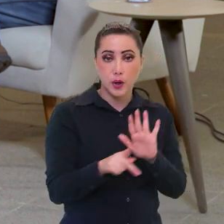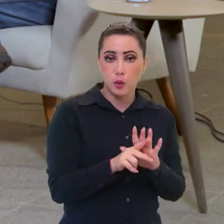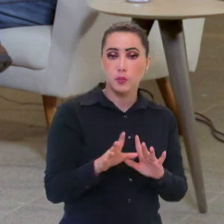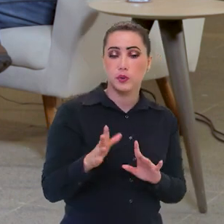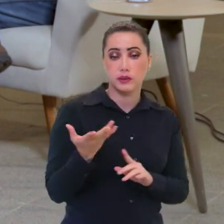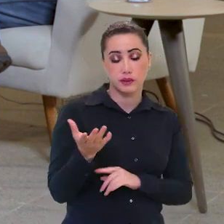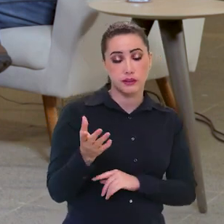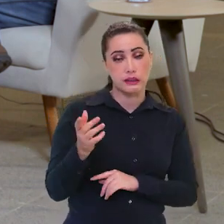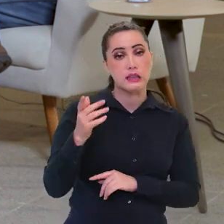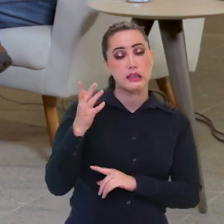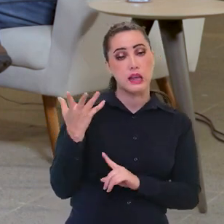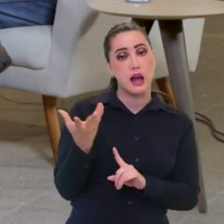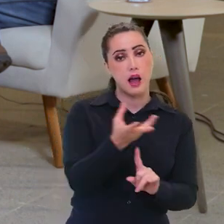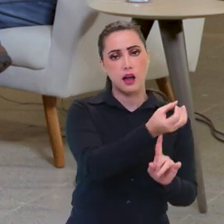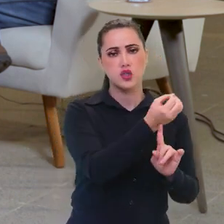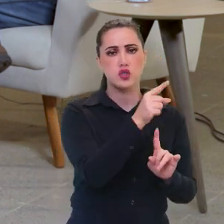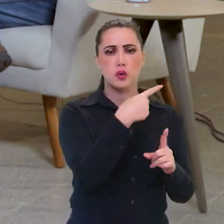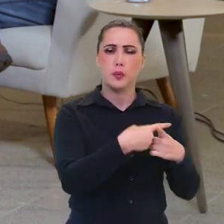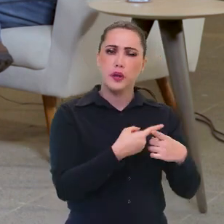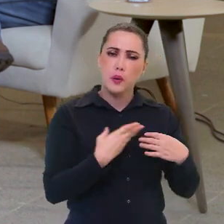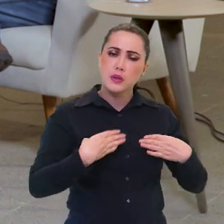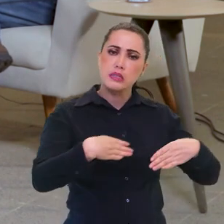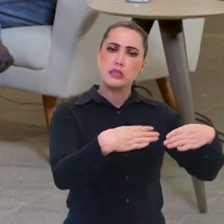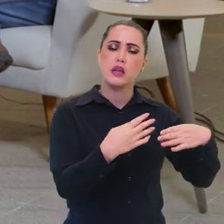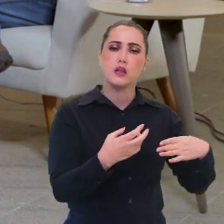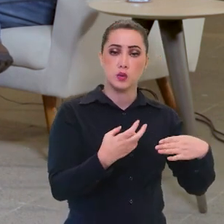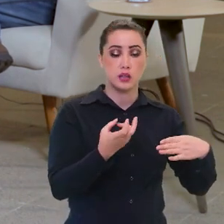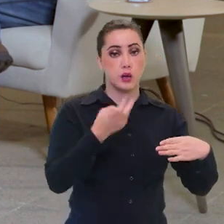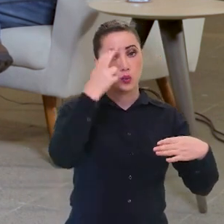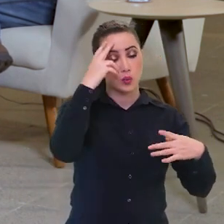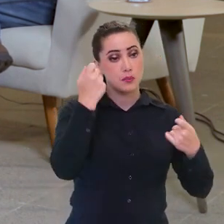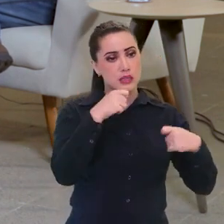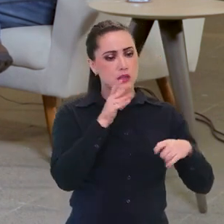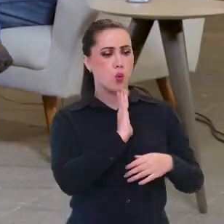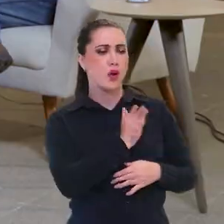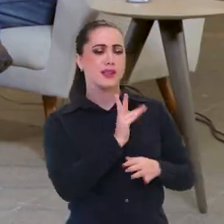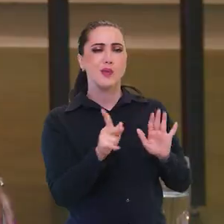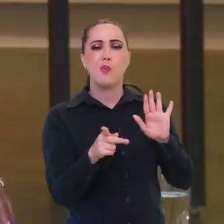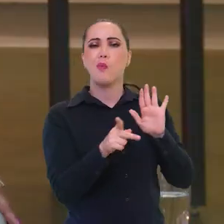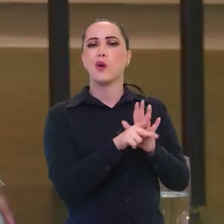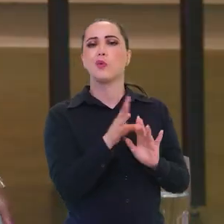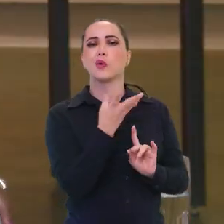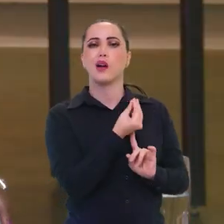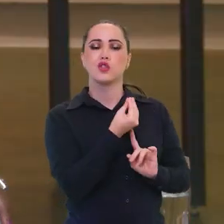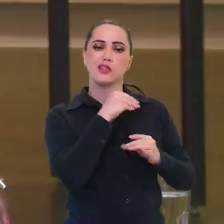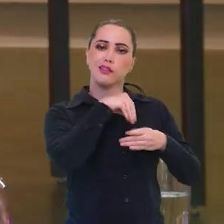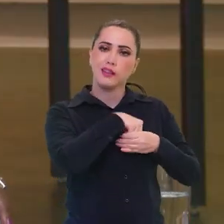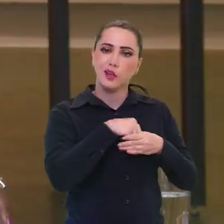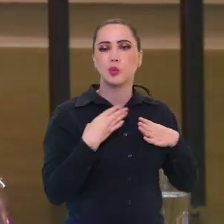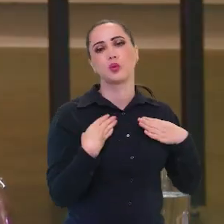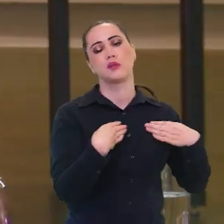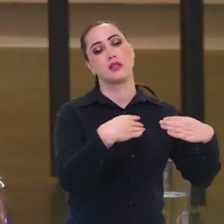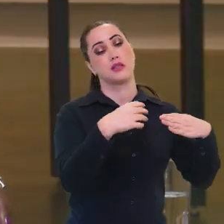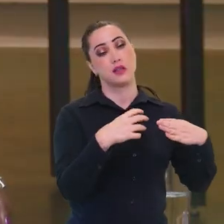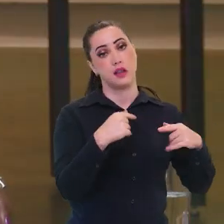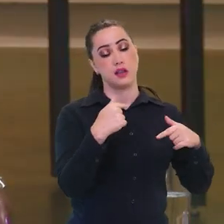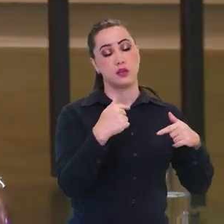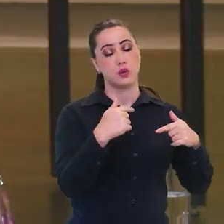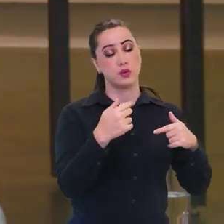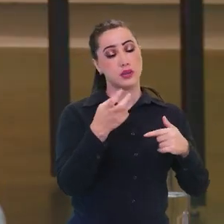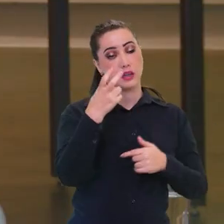artista porque eu acho que o Ministério da Cultura tem que ter essa visão, esse coração do artista, né? Então, e fazer esse...